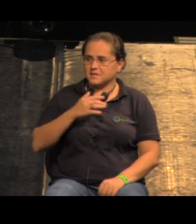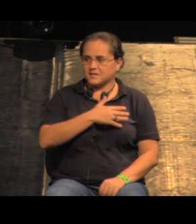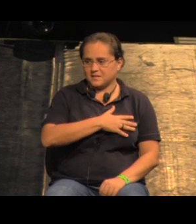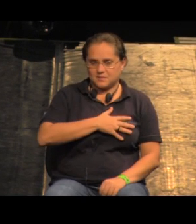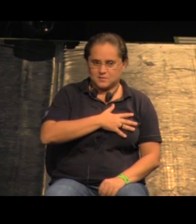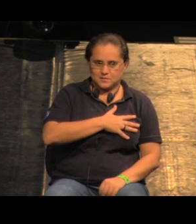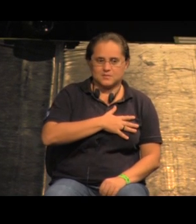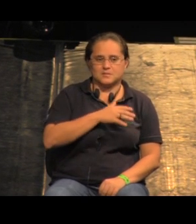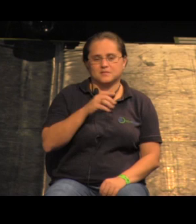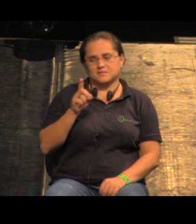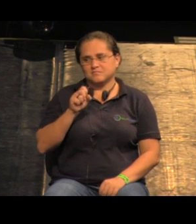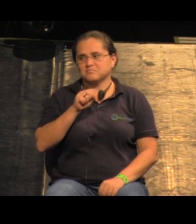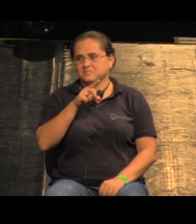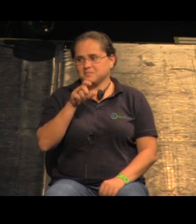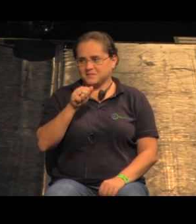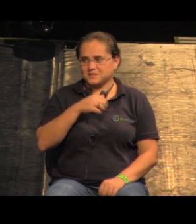traduziu mas você gostou